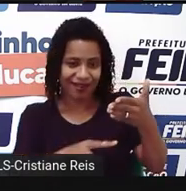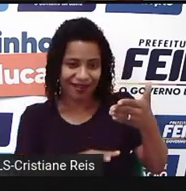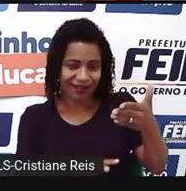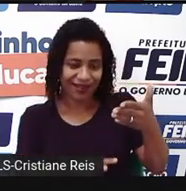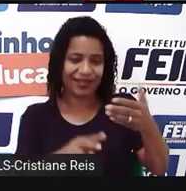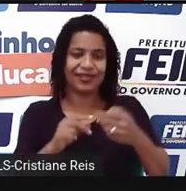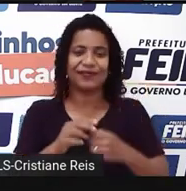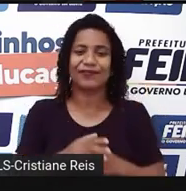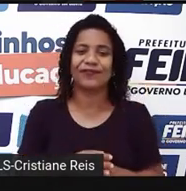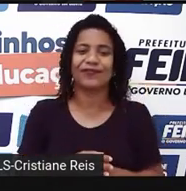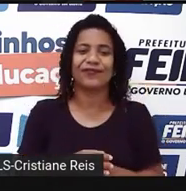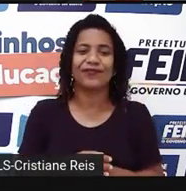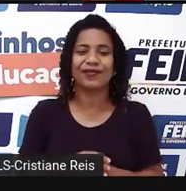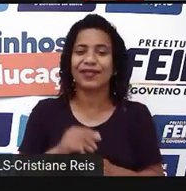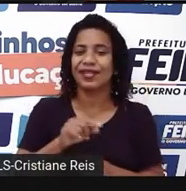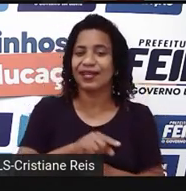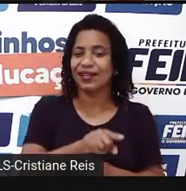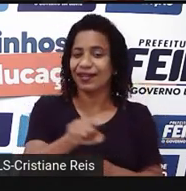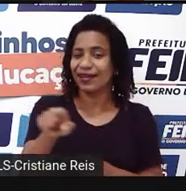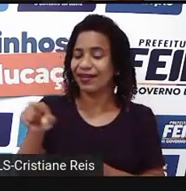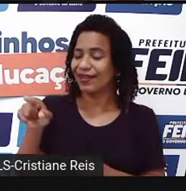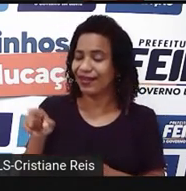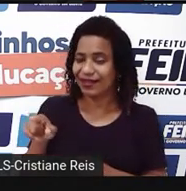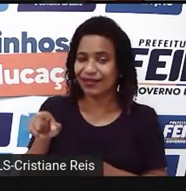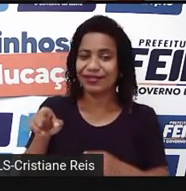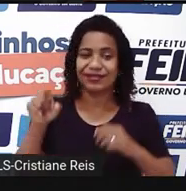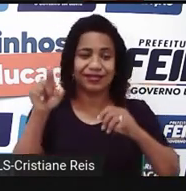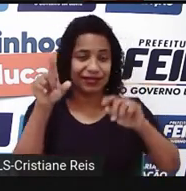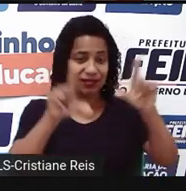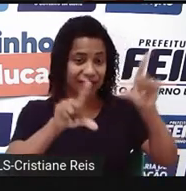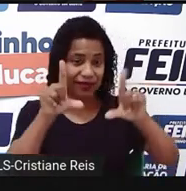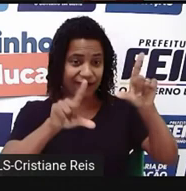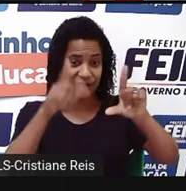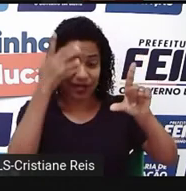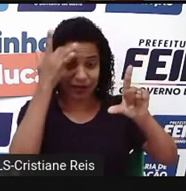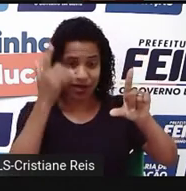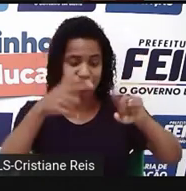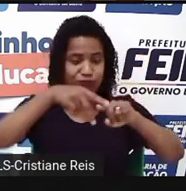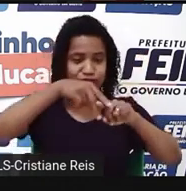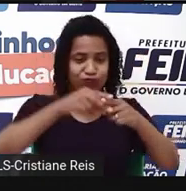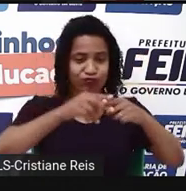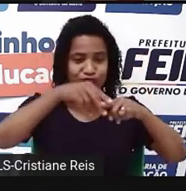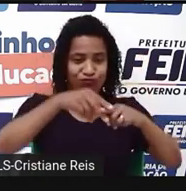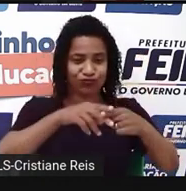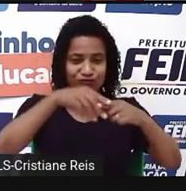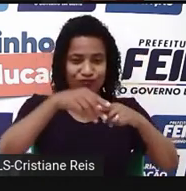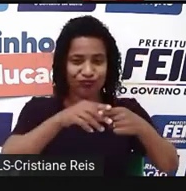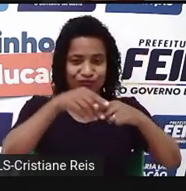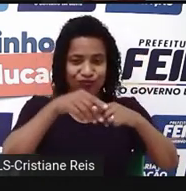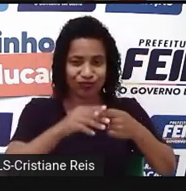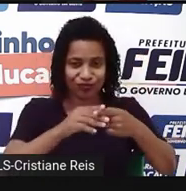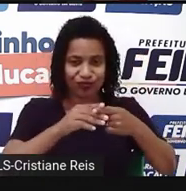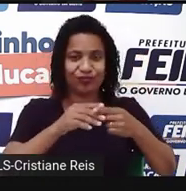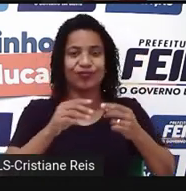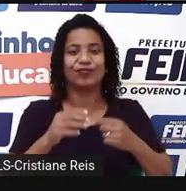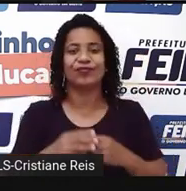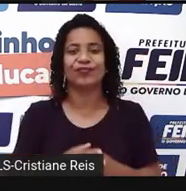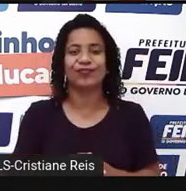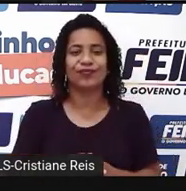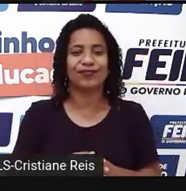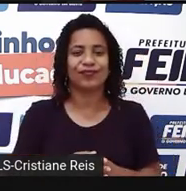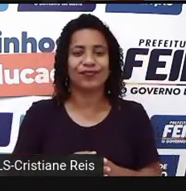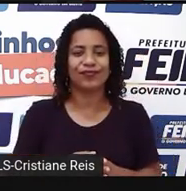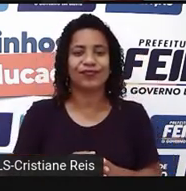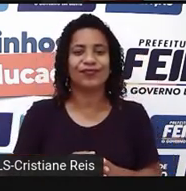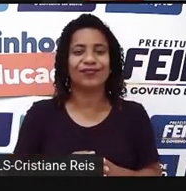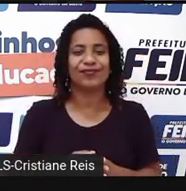tomorrow. Eles consertarão minha TV amanhã. You will play with me. You